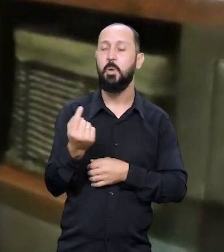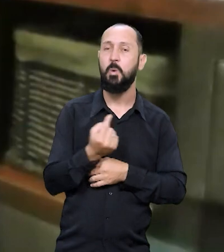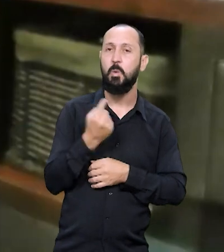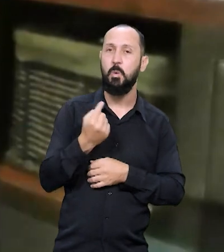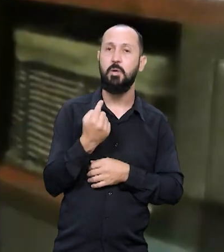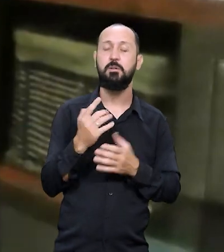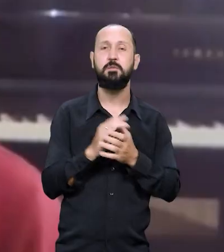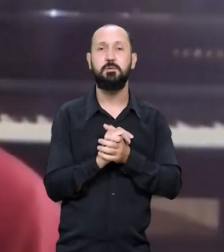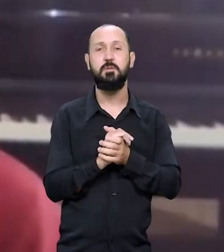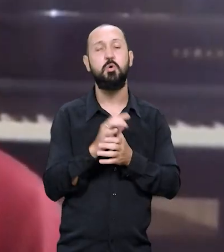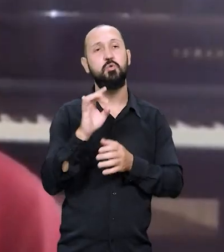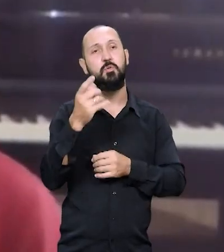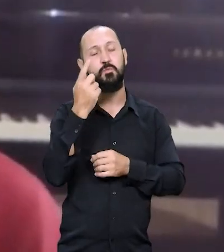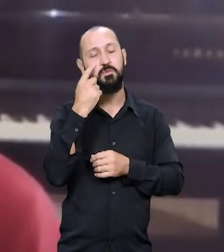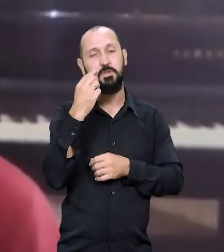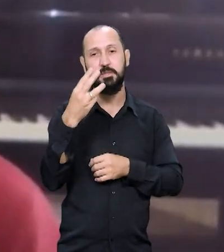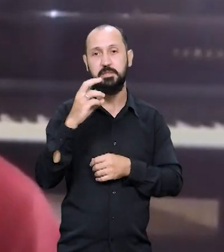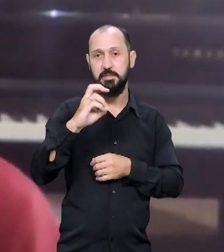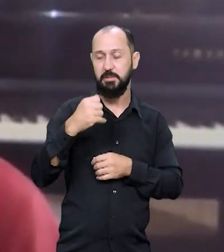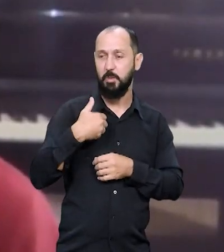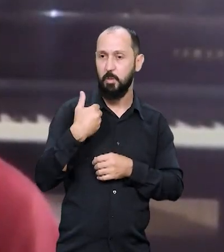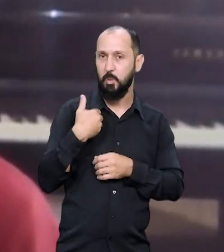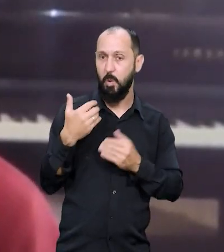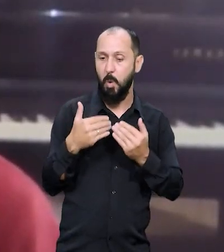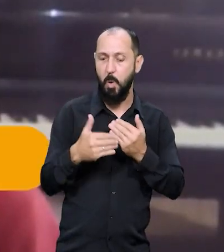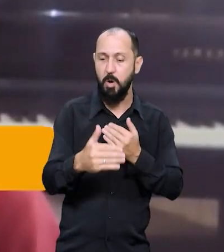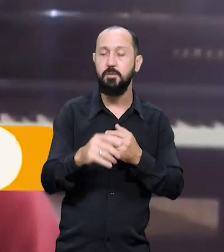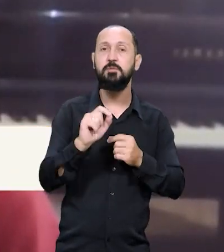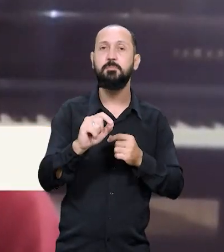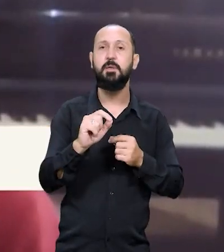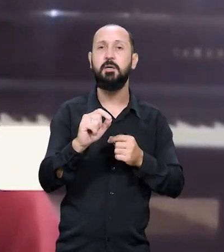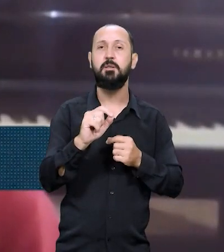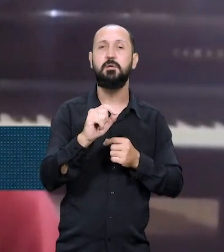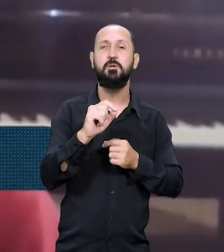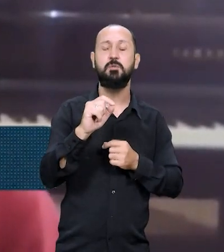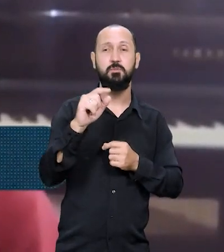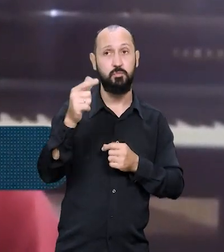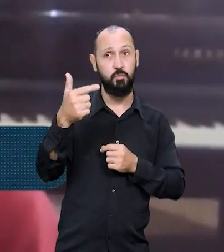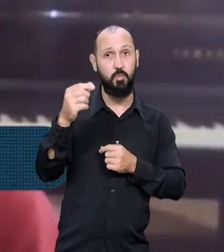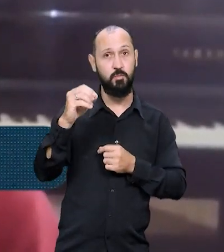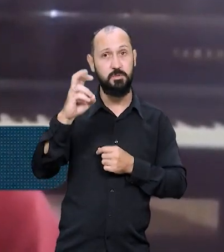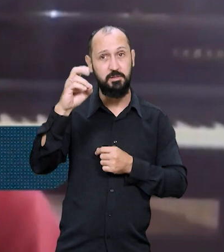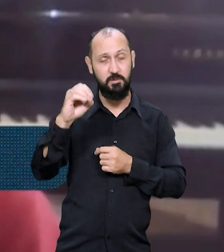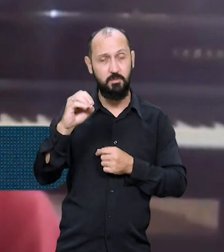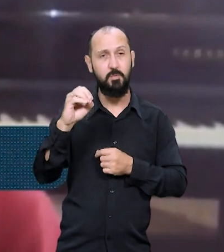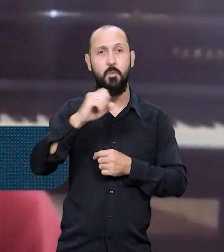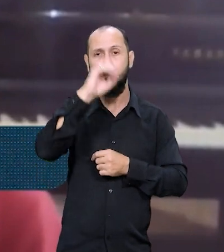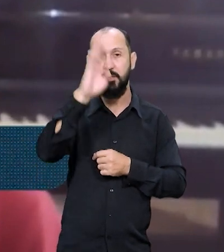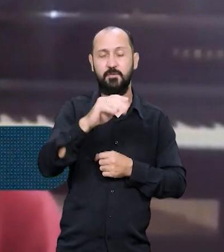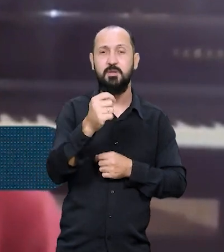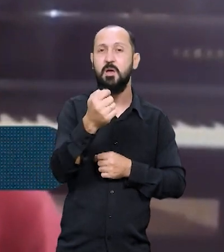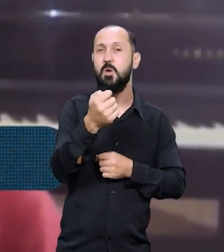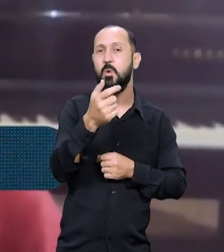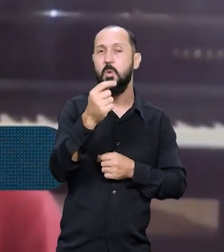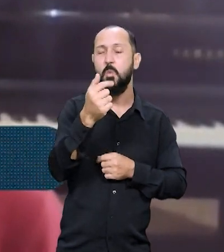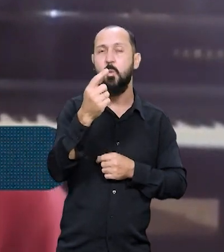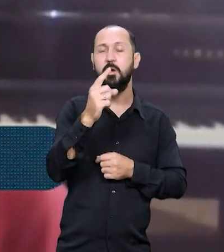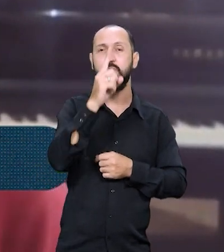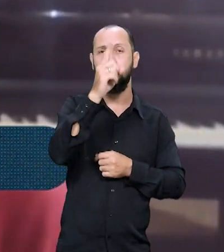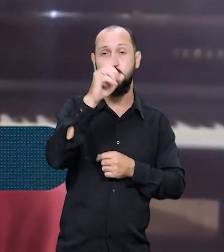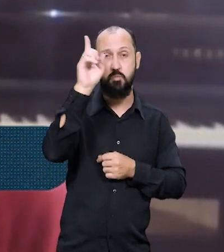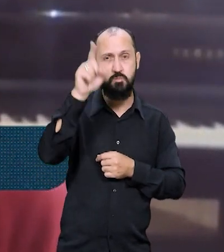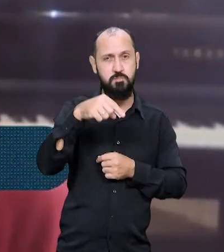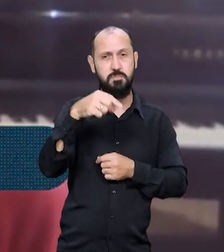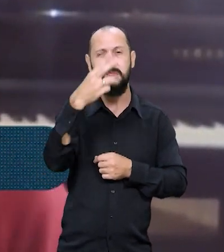independente. Basta você ter 35 anos hoje, para em 2050, quando o Brasil vai ter praticamente um